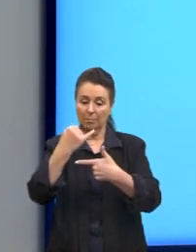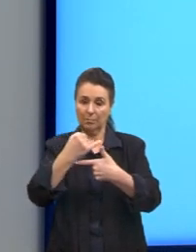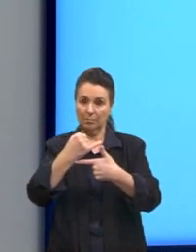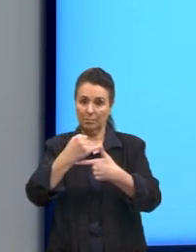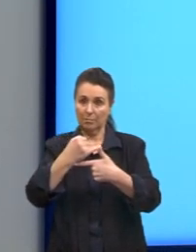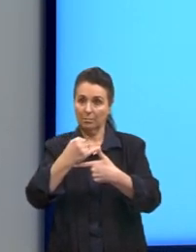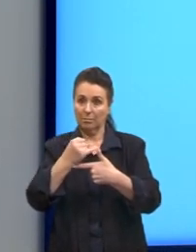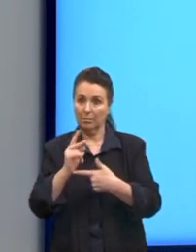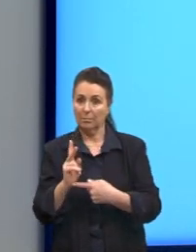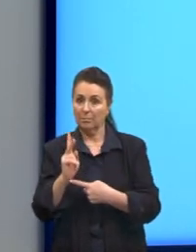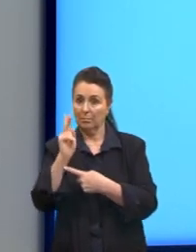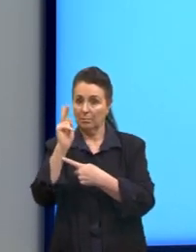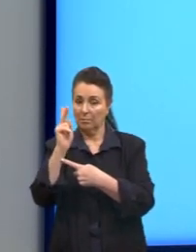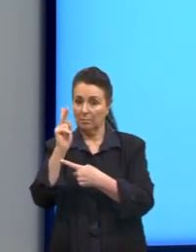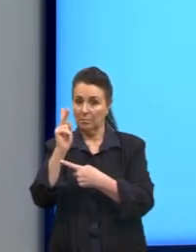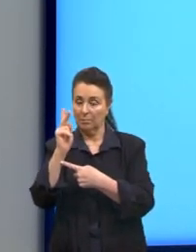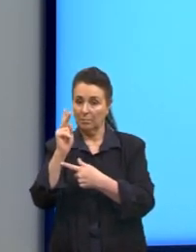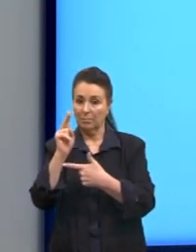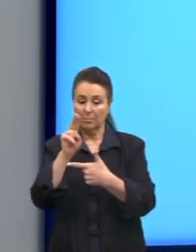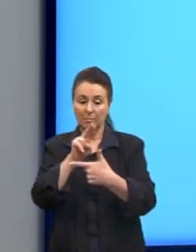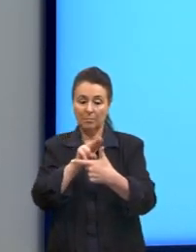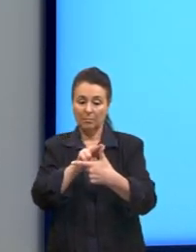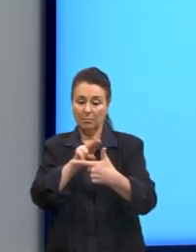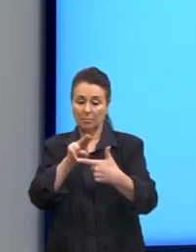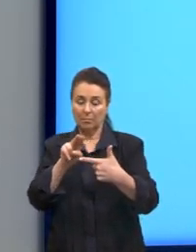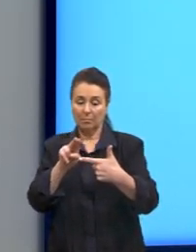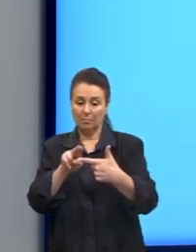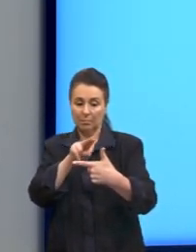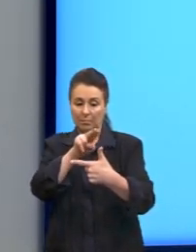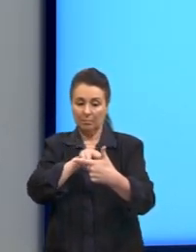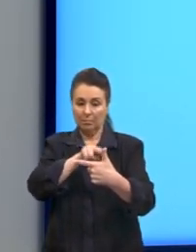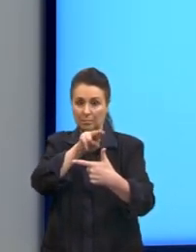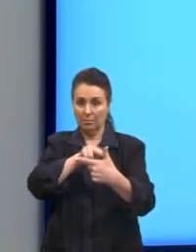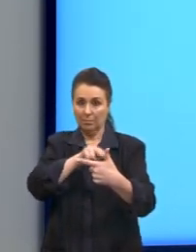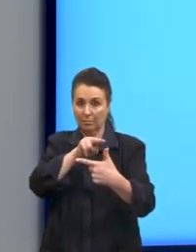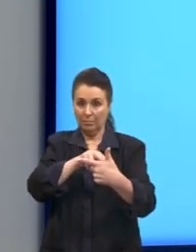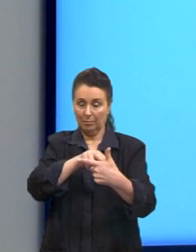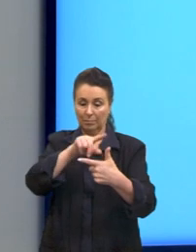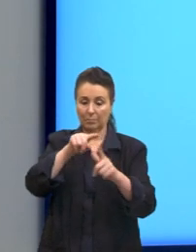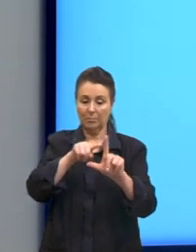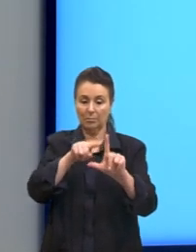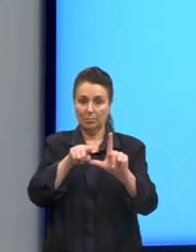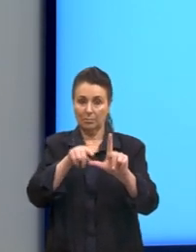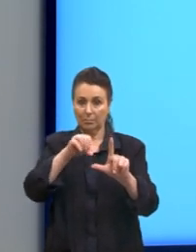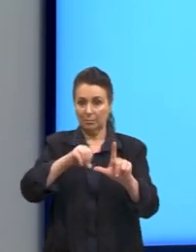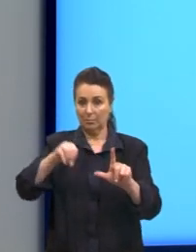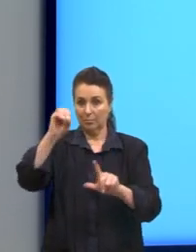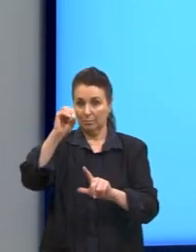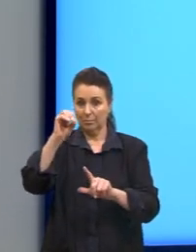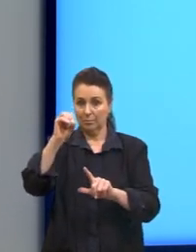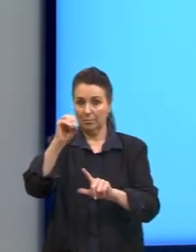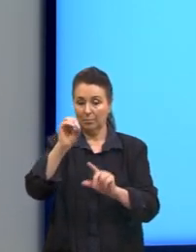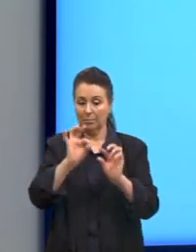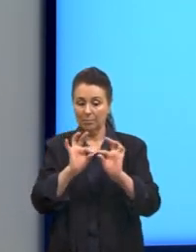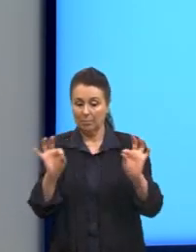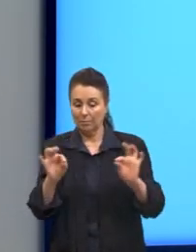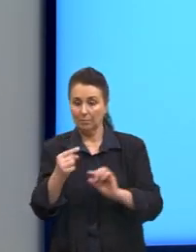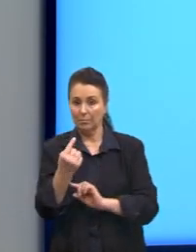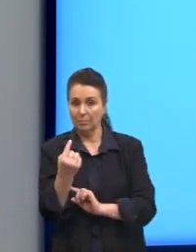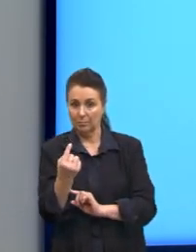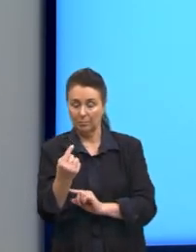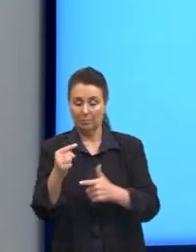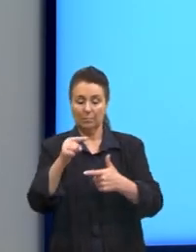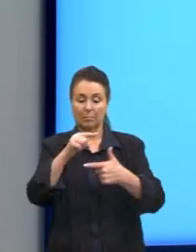e o cateto que forma o ângulo de 90, vai medir 1. A gente já sabia. Agora, o